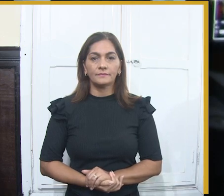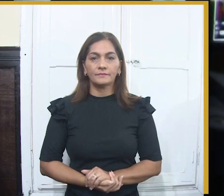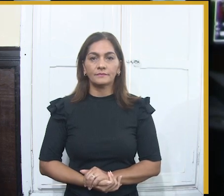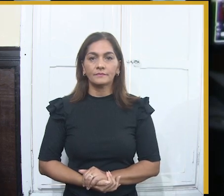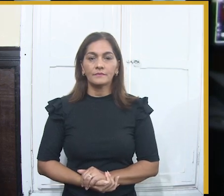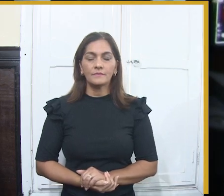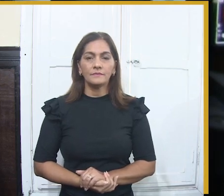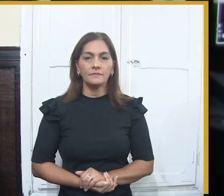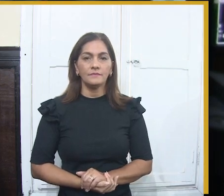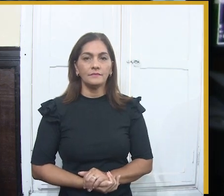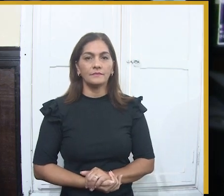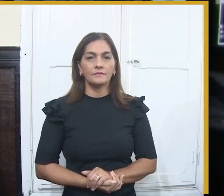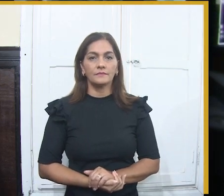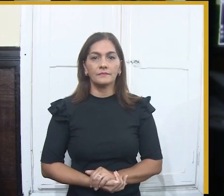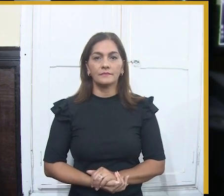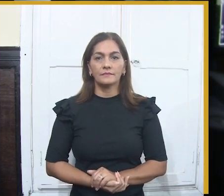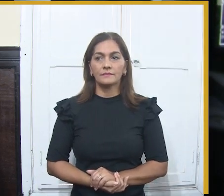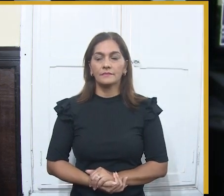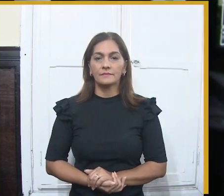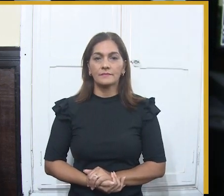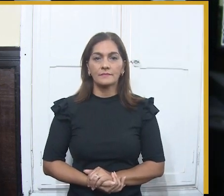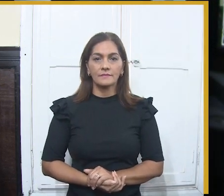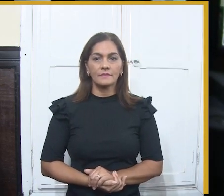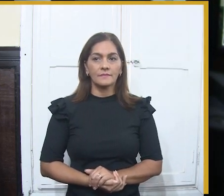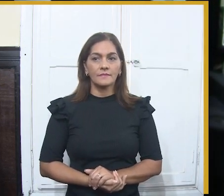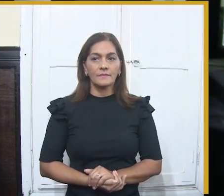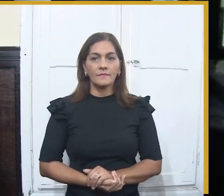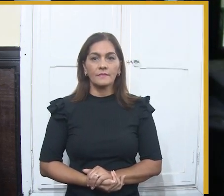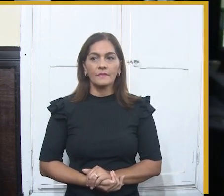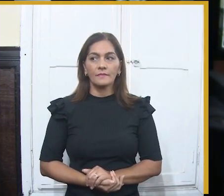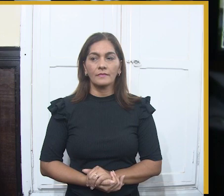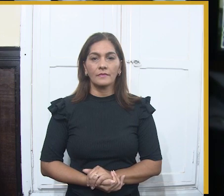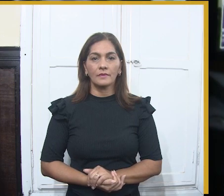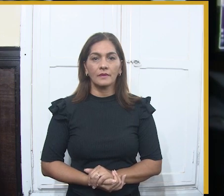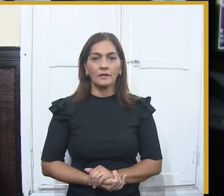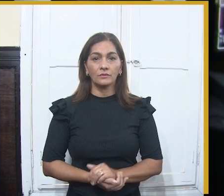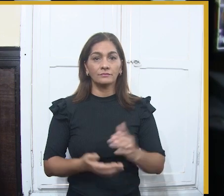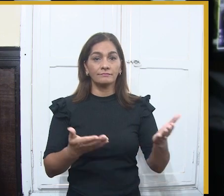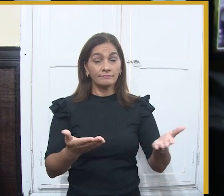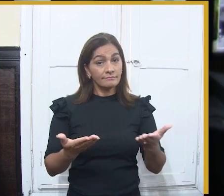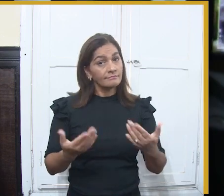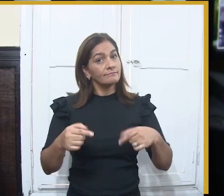Convidando o prefeito Bruno Cunha-Lima. Já está valendo.